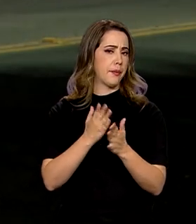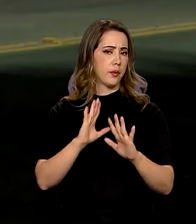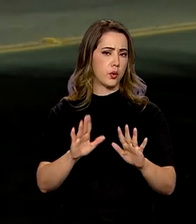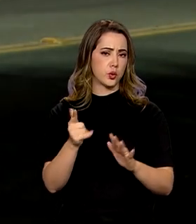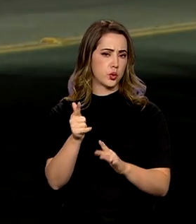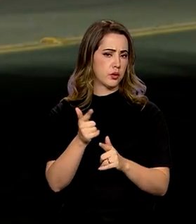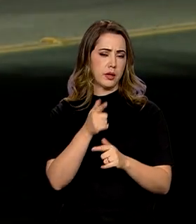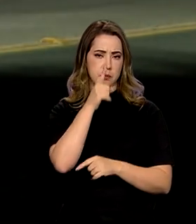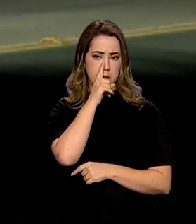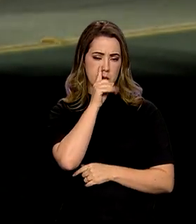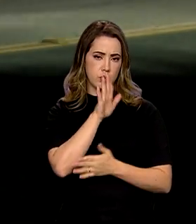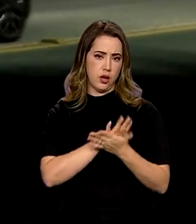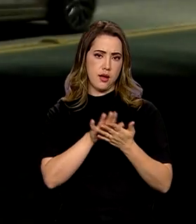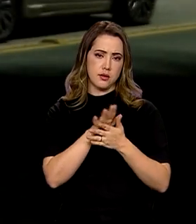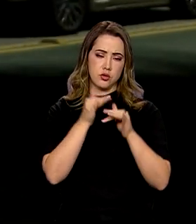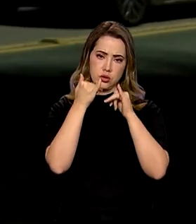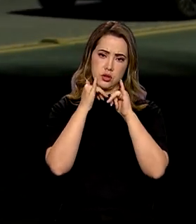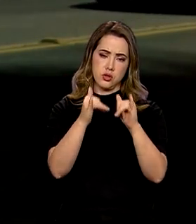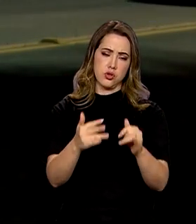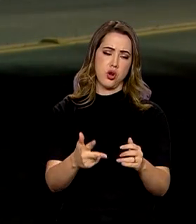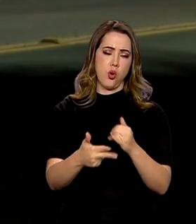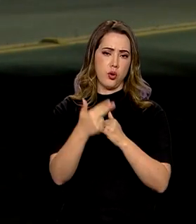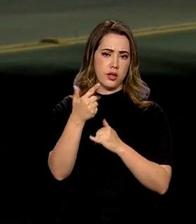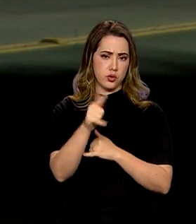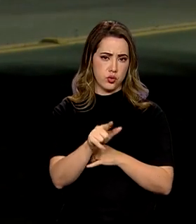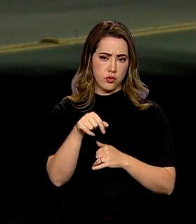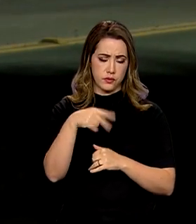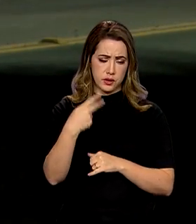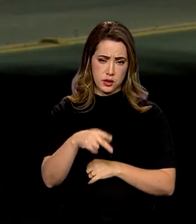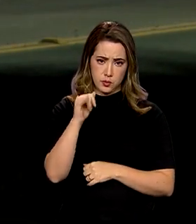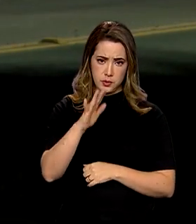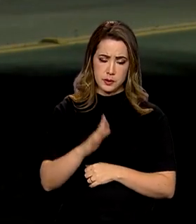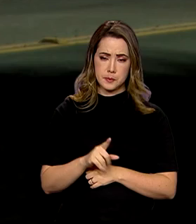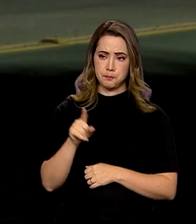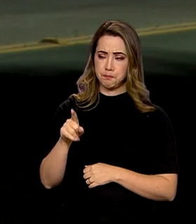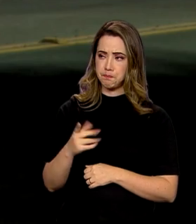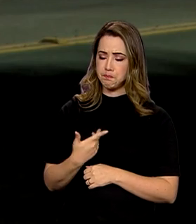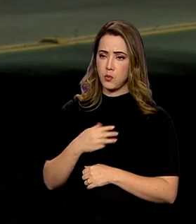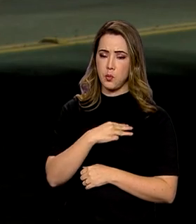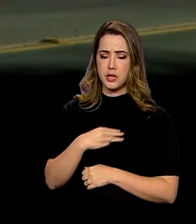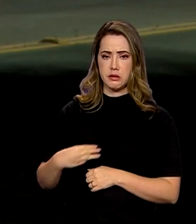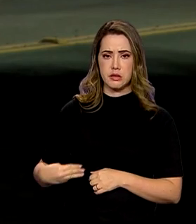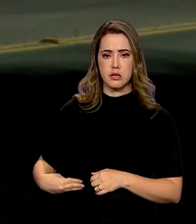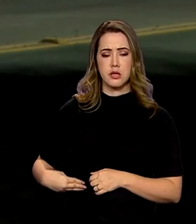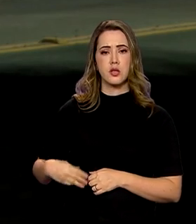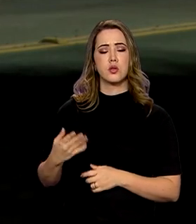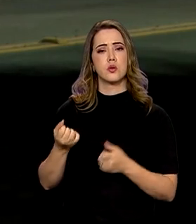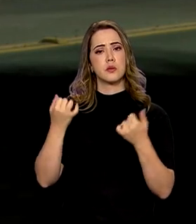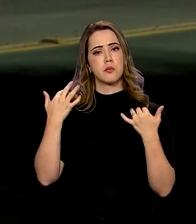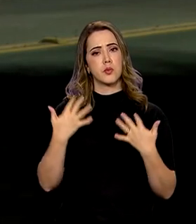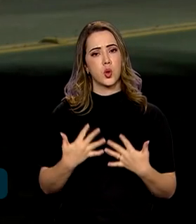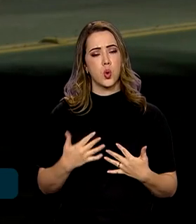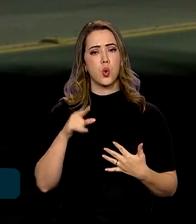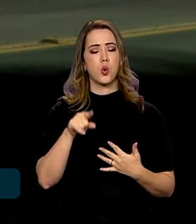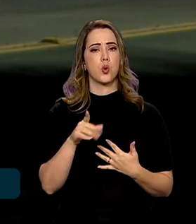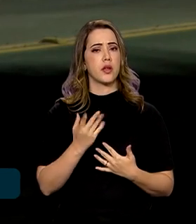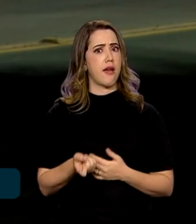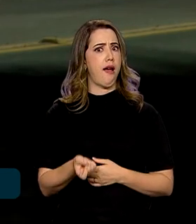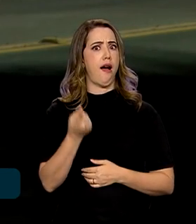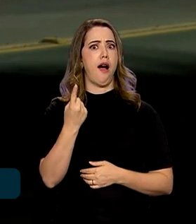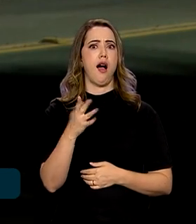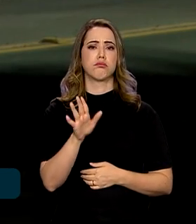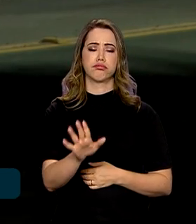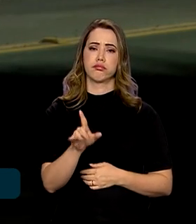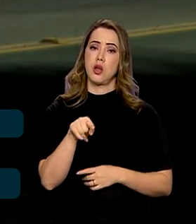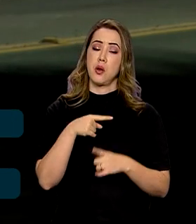para o setor elétrico brasileiro. Alexandre Silveira explicou que um evento como esse é extremamente raro, esse apagão. Primeiro porque o sistema